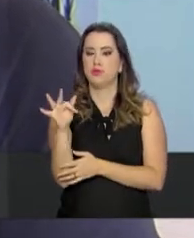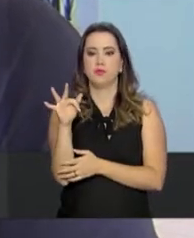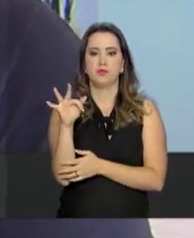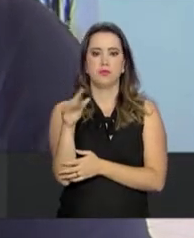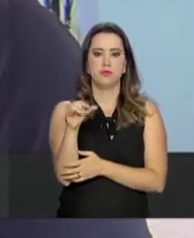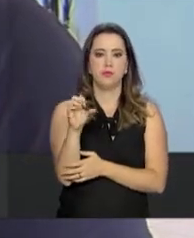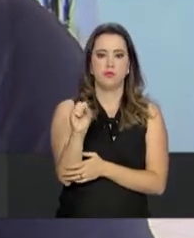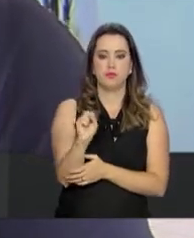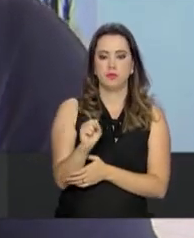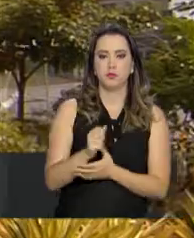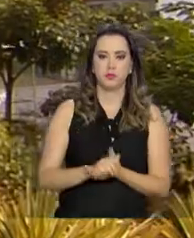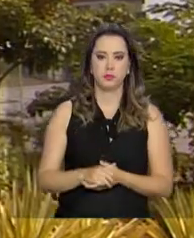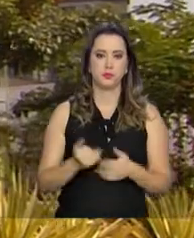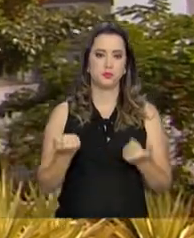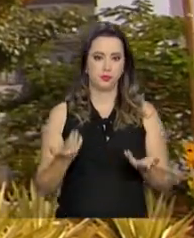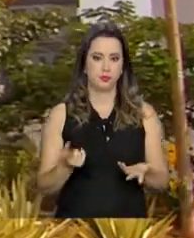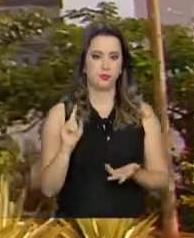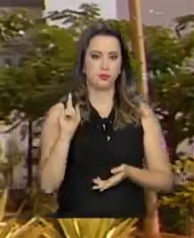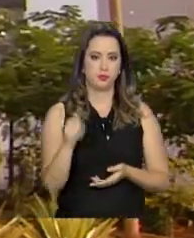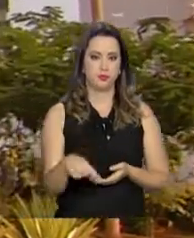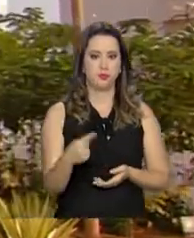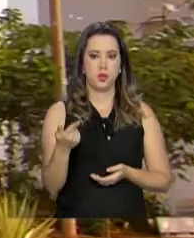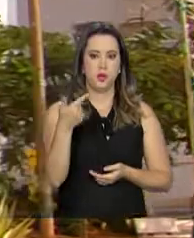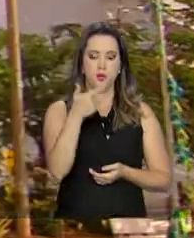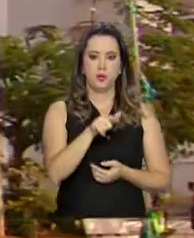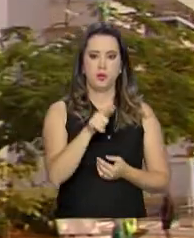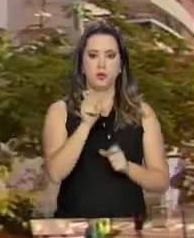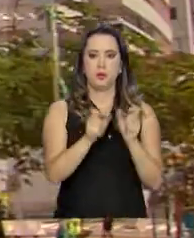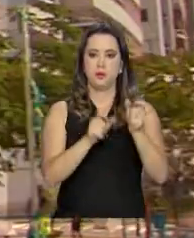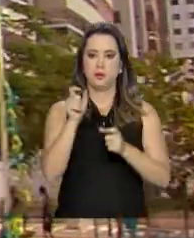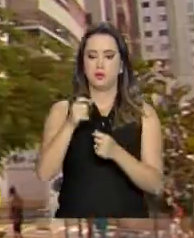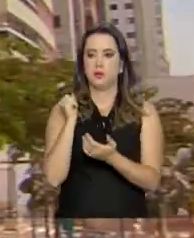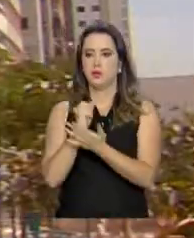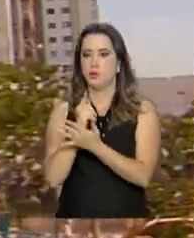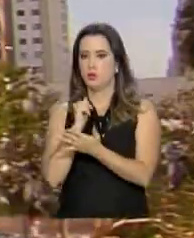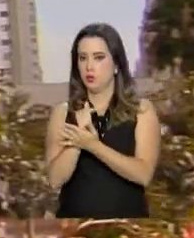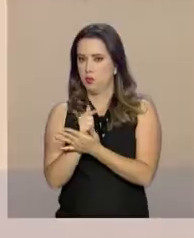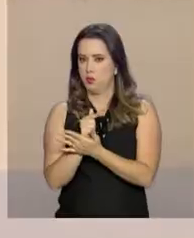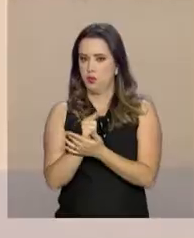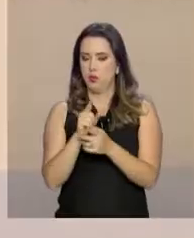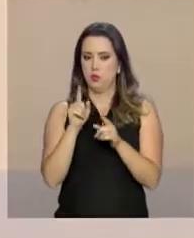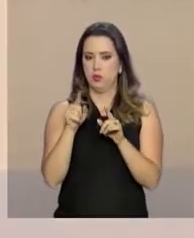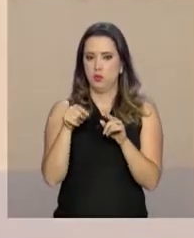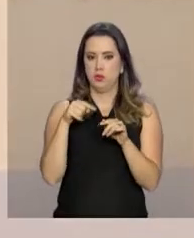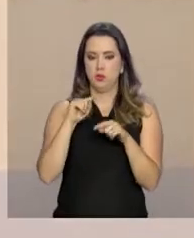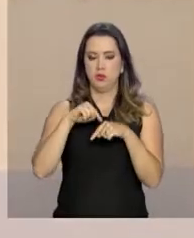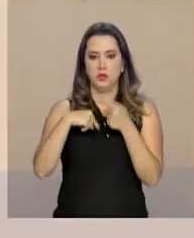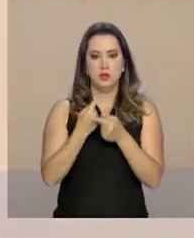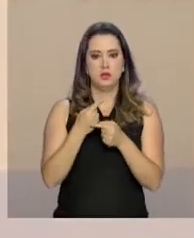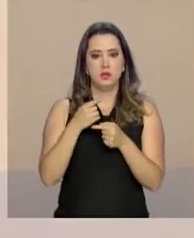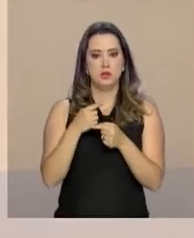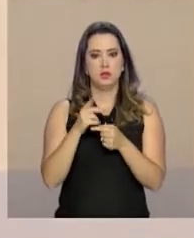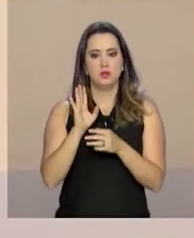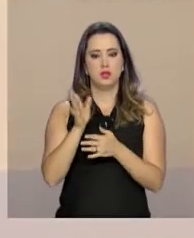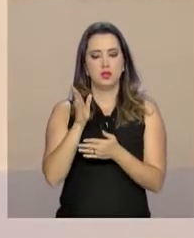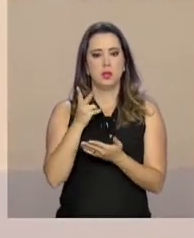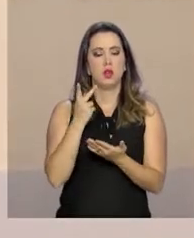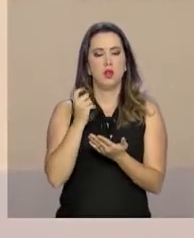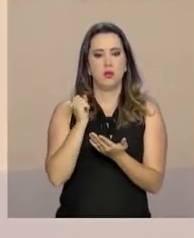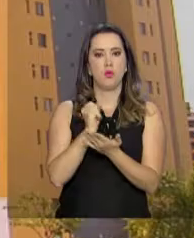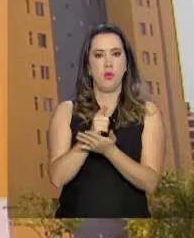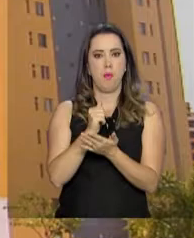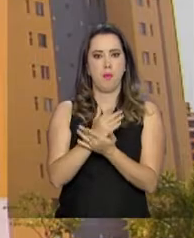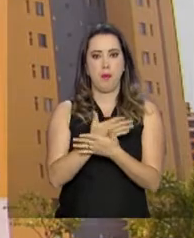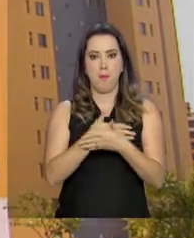fundo, esse saldo. E outras, as pessoas podem até comprar, quando aconteceu muito comigo, de comprar um imóvel